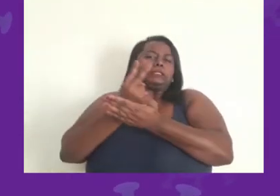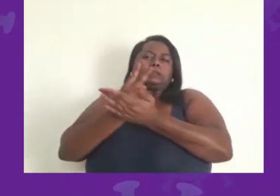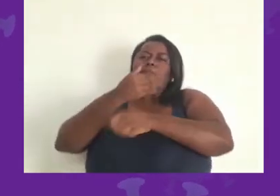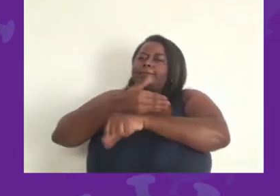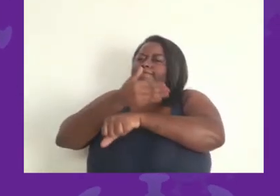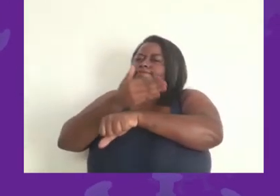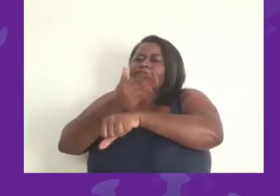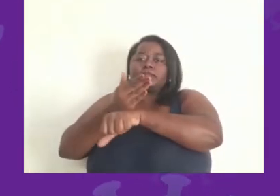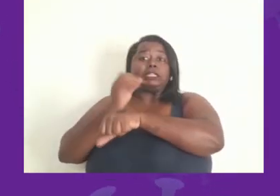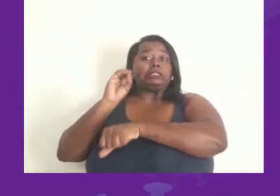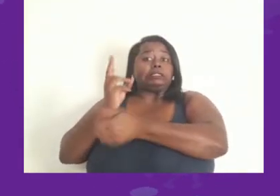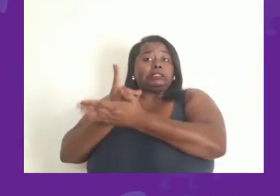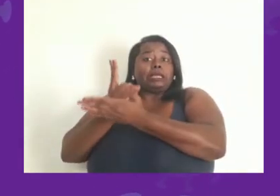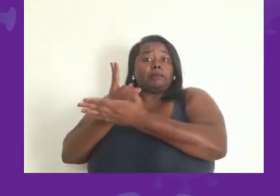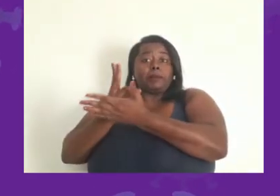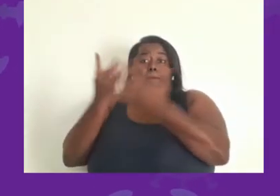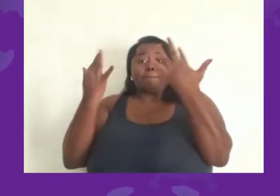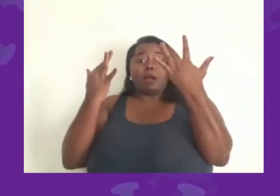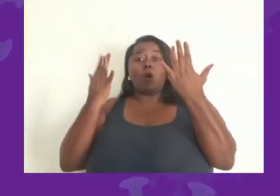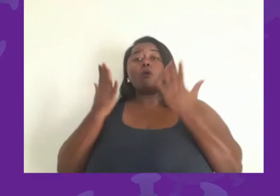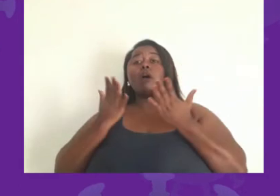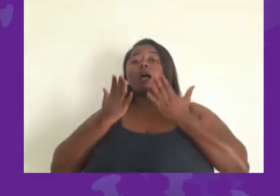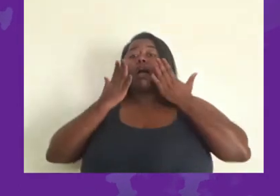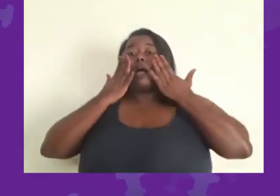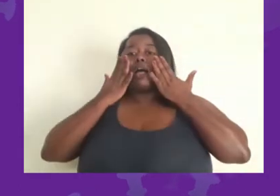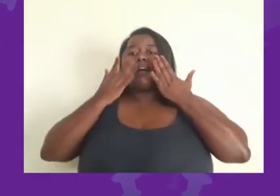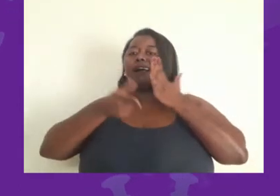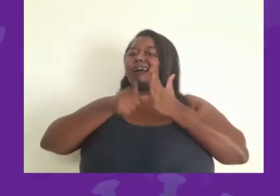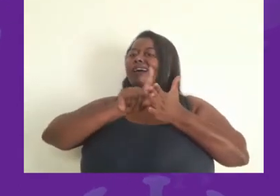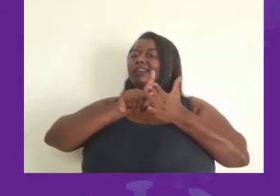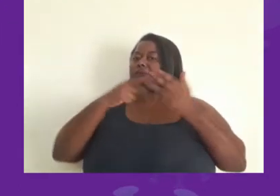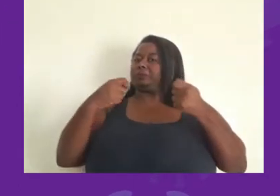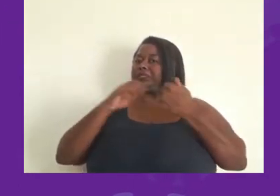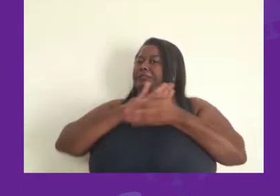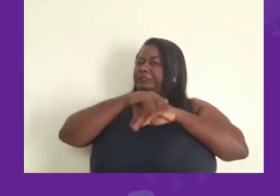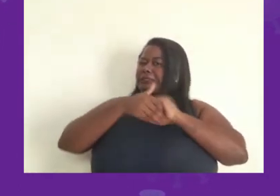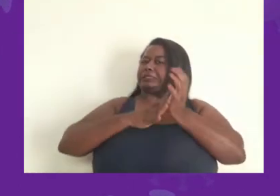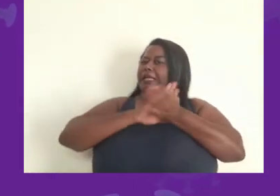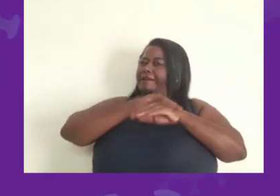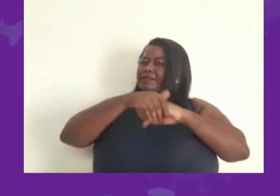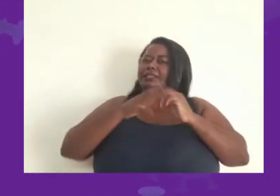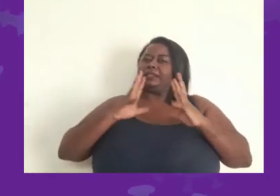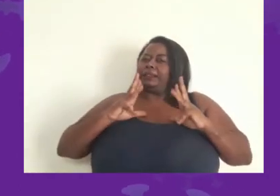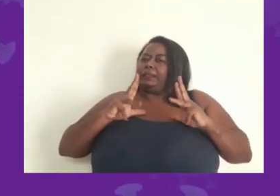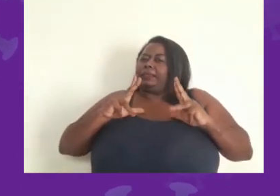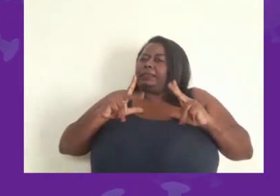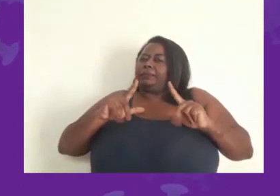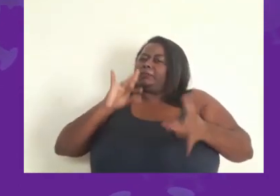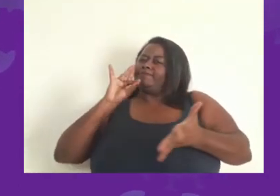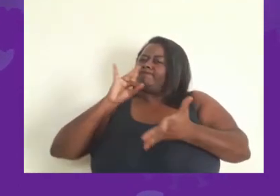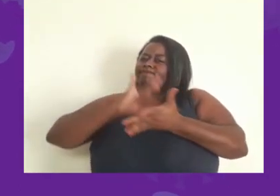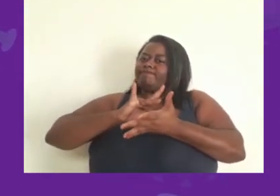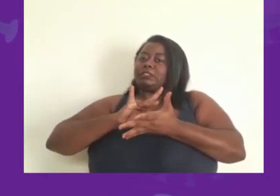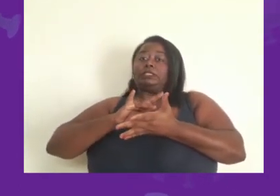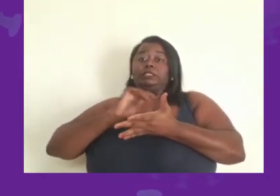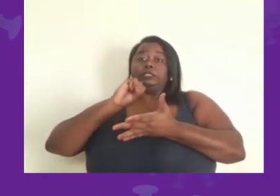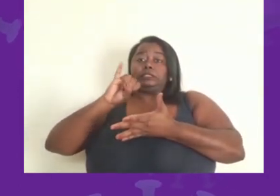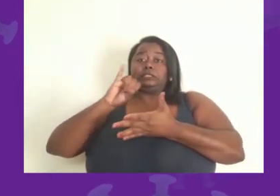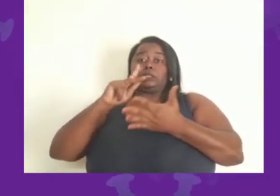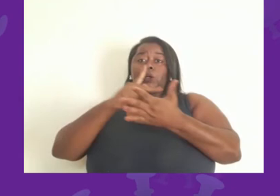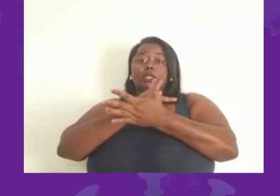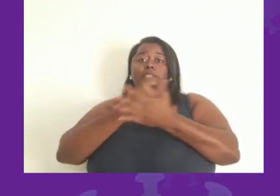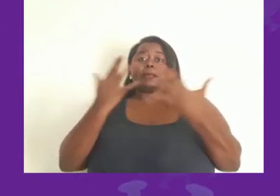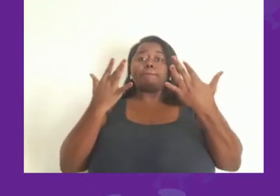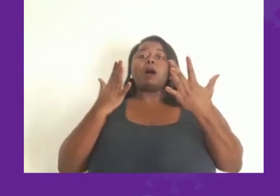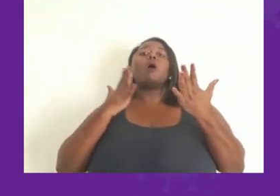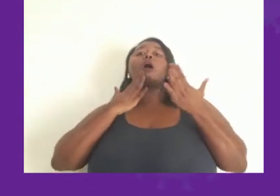vezes que for levar a mão ao rosto, nunca levar a mão ao rosto, se antes lavar muito bem as mãos, para que eu garanta que se